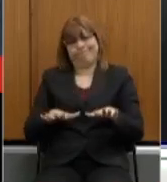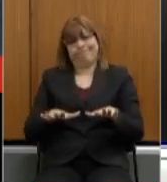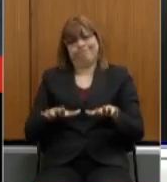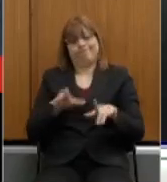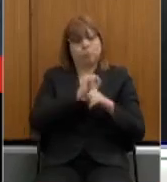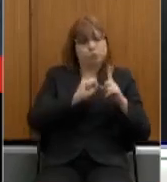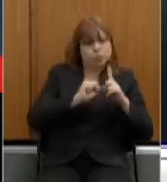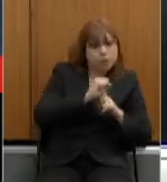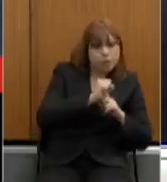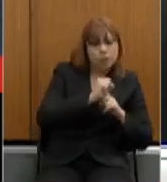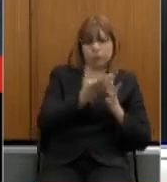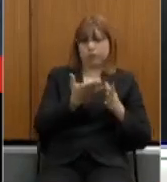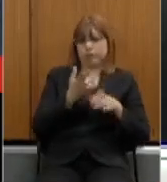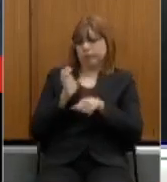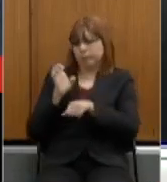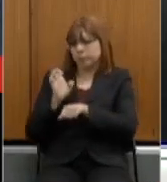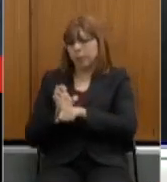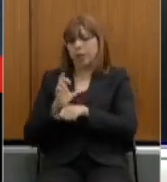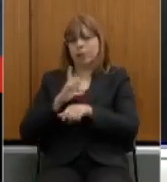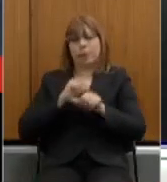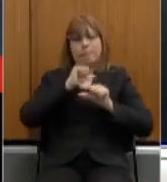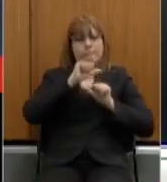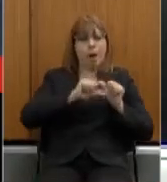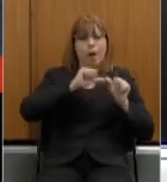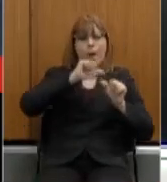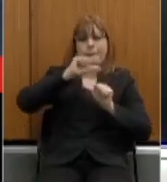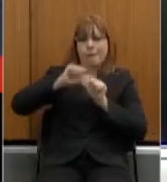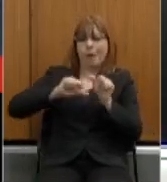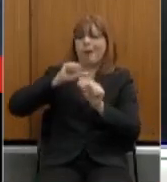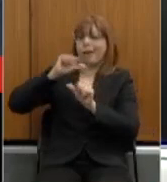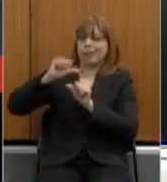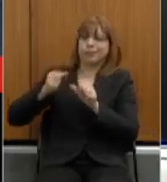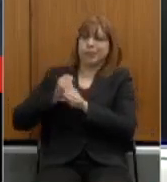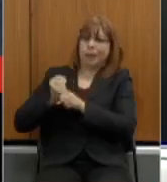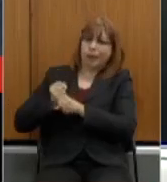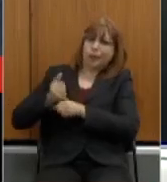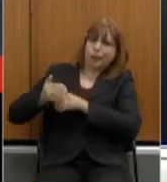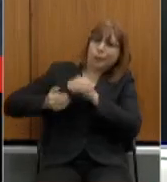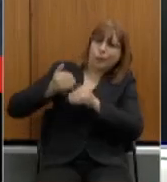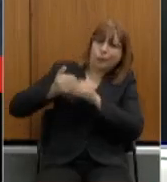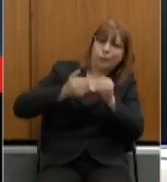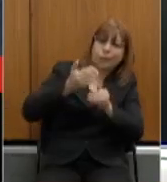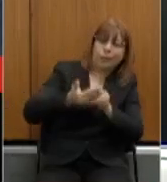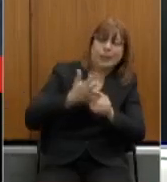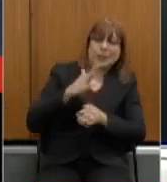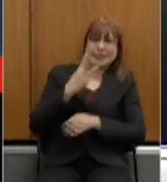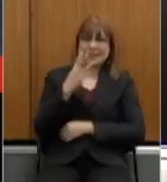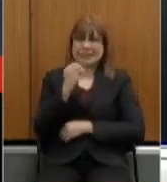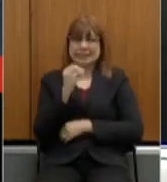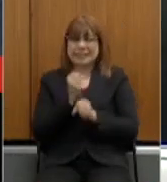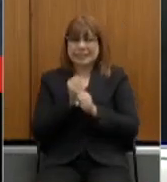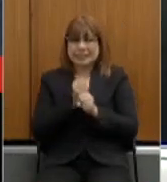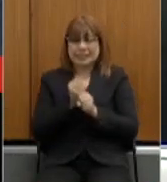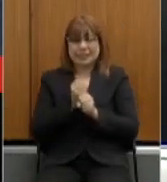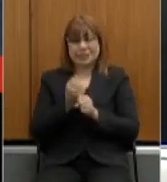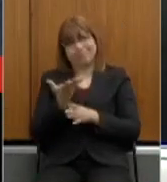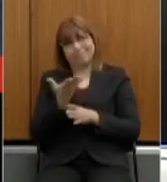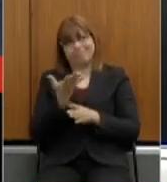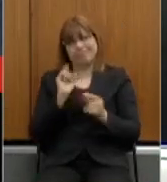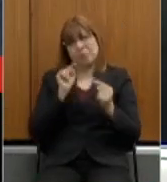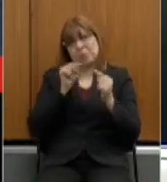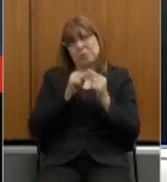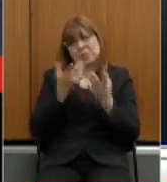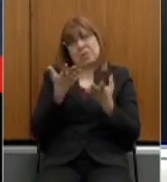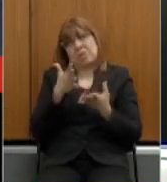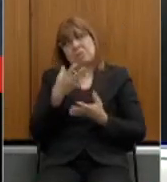passam por mudanças significativas ao longo dos anos. Em pouco mais de 30 anos, a expectativa de vida no Brasil